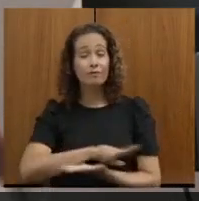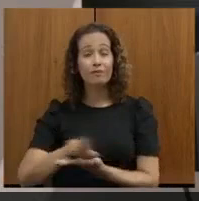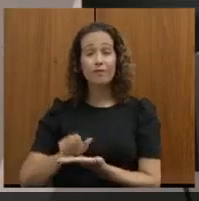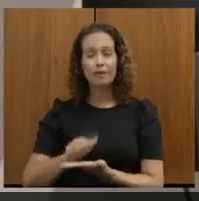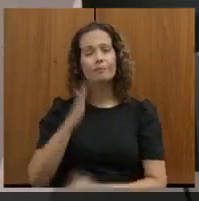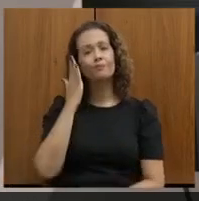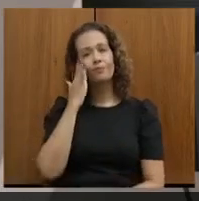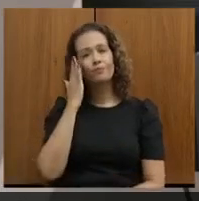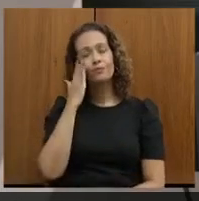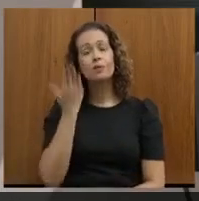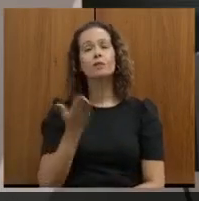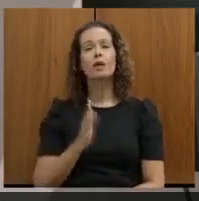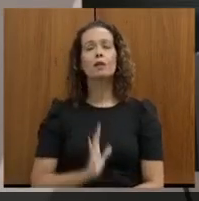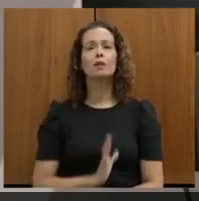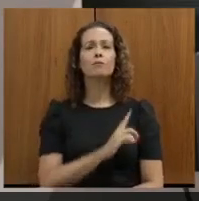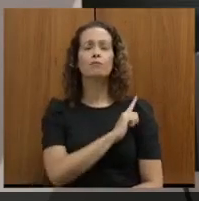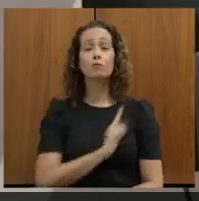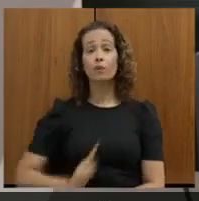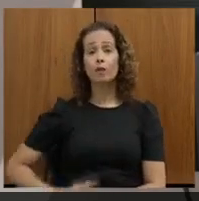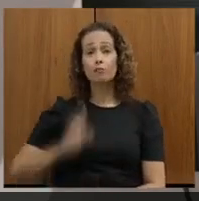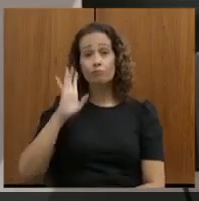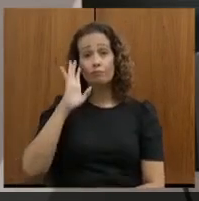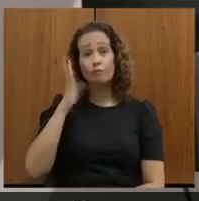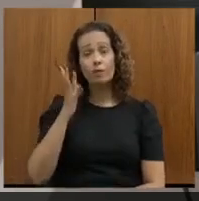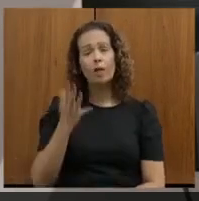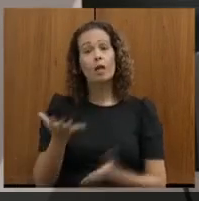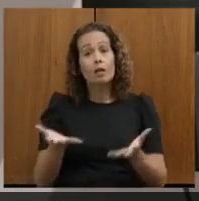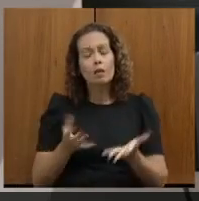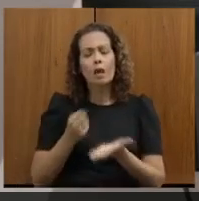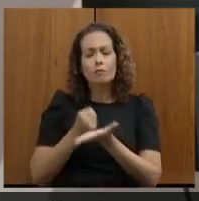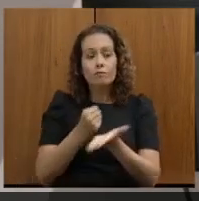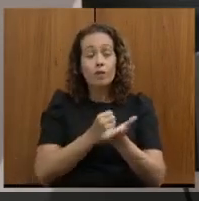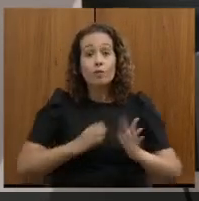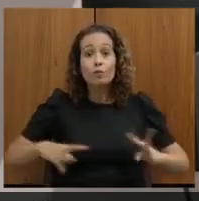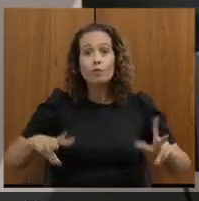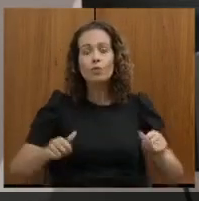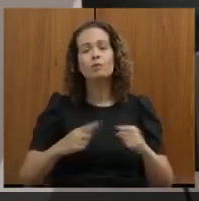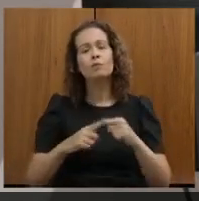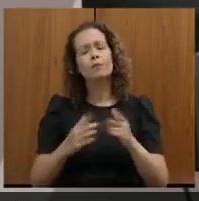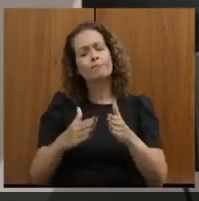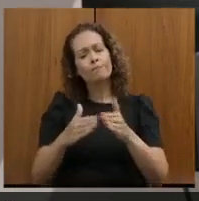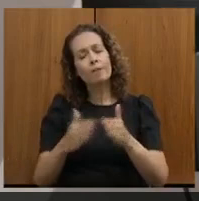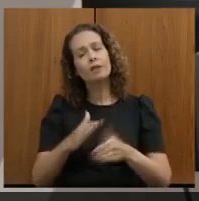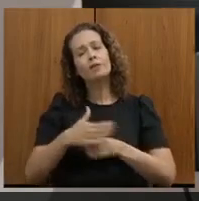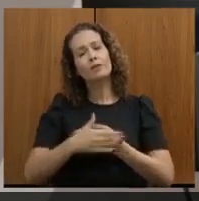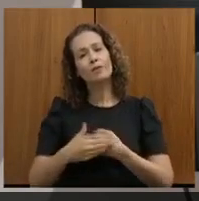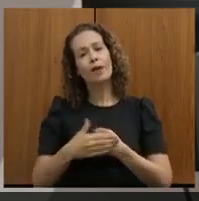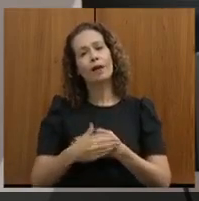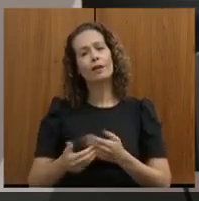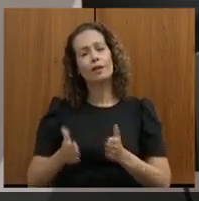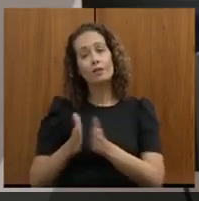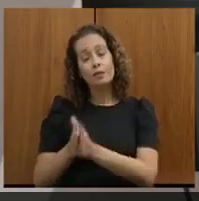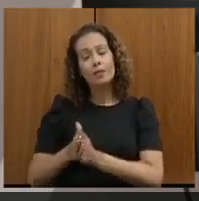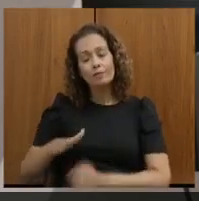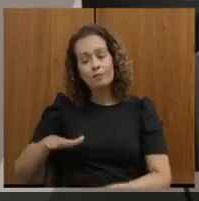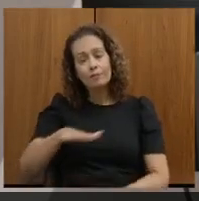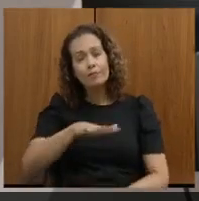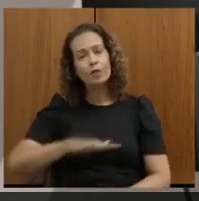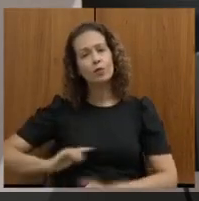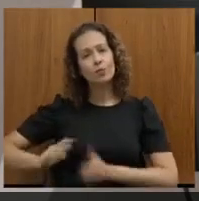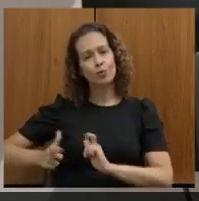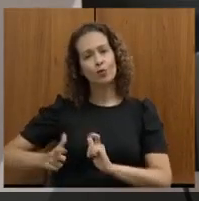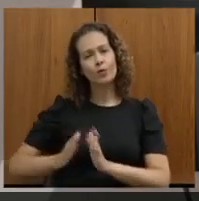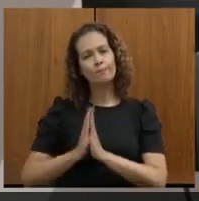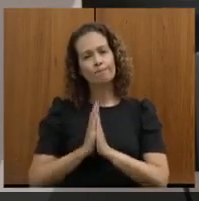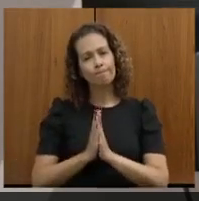determinação do governador é atender a todos, mas eu peço que olhe com muito carinho o nosso Vale do Jequitonha e o nosso Vale do Mucuri.